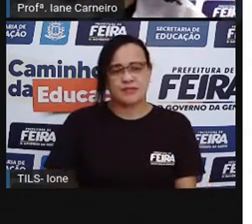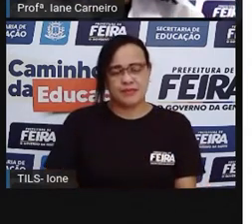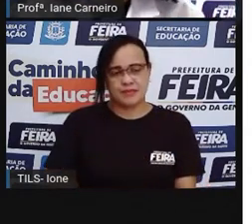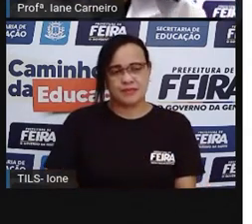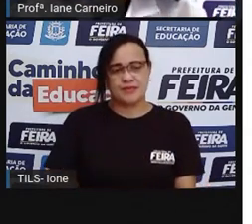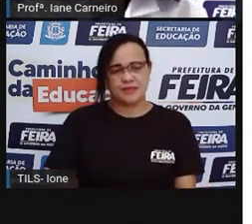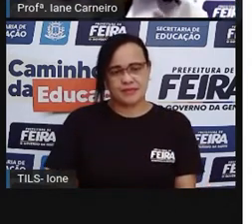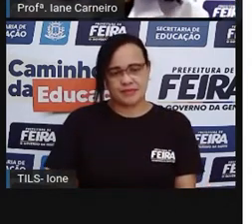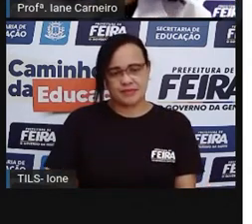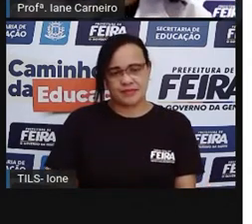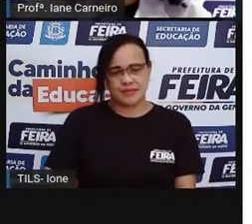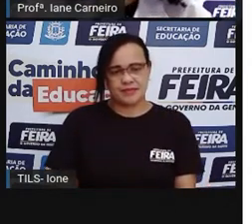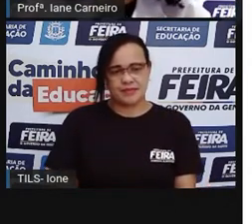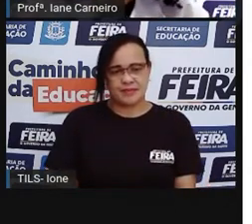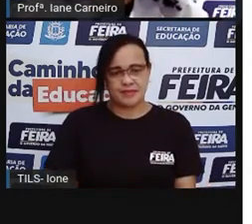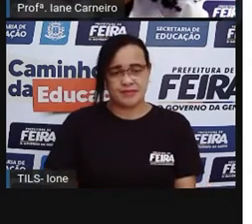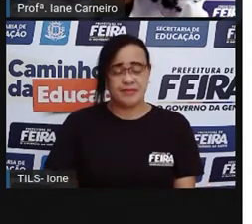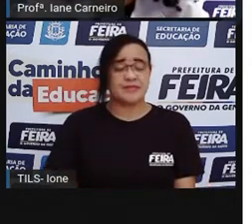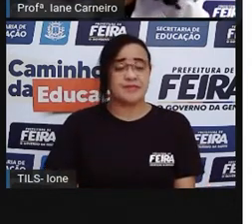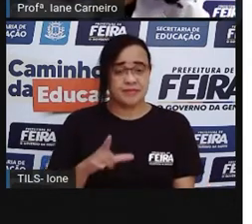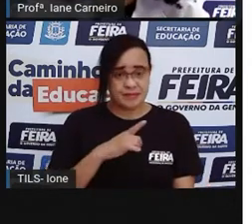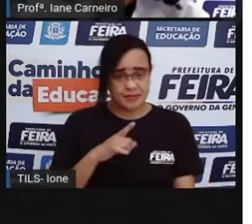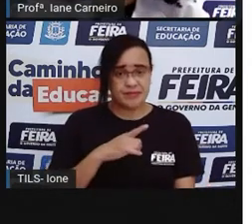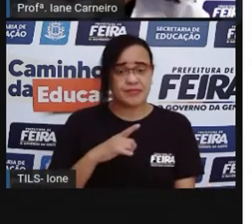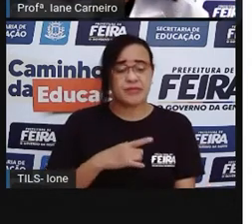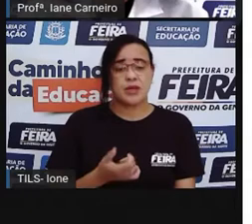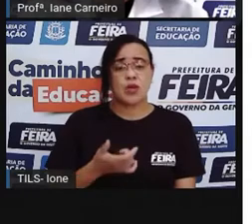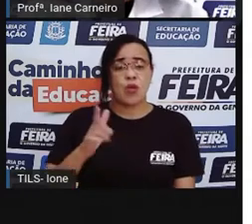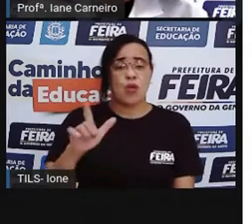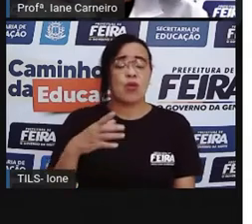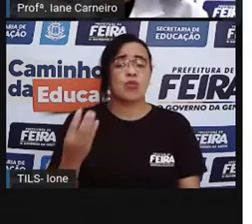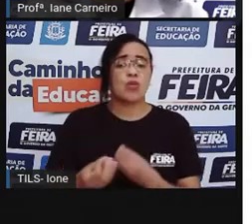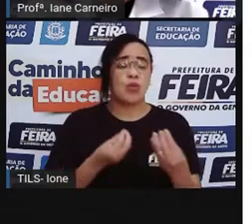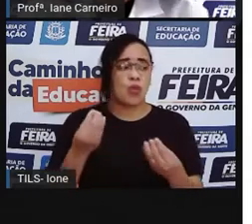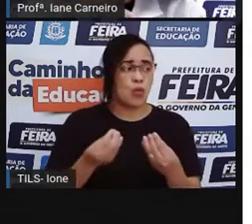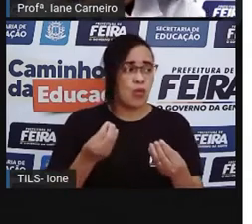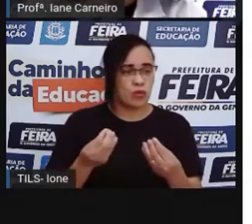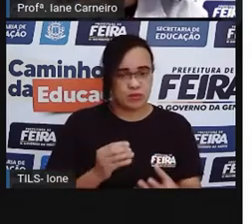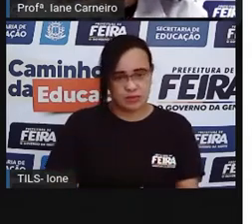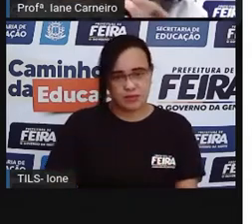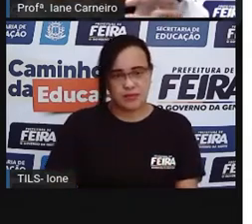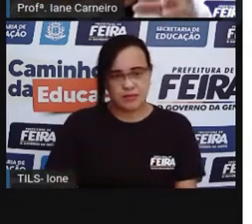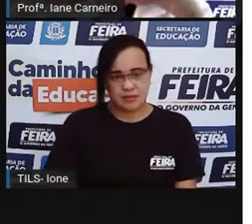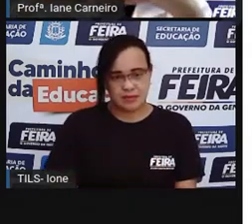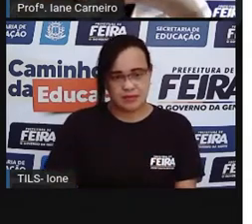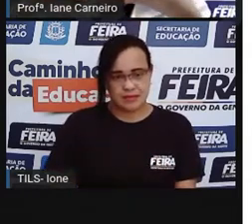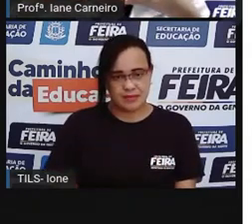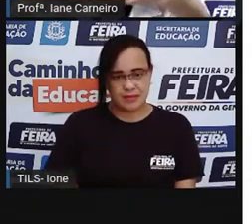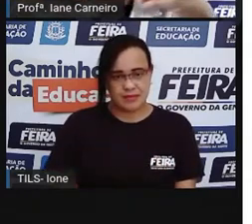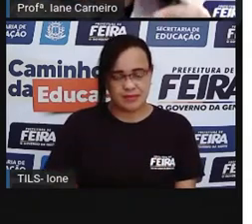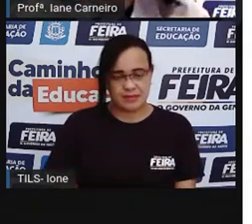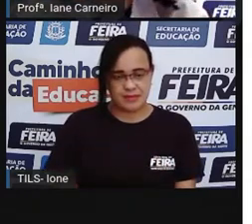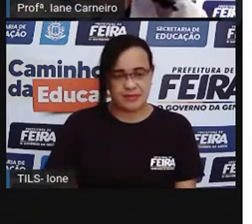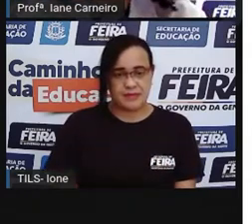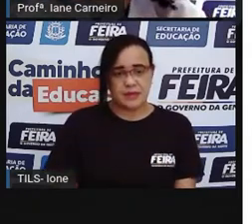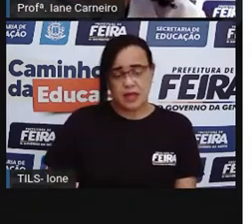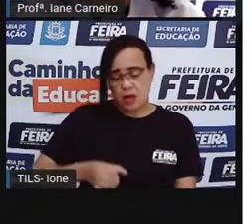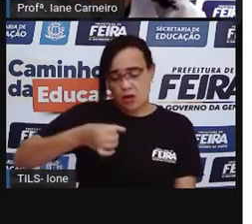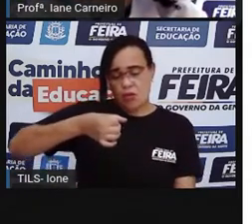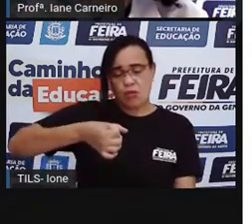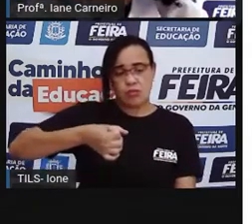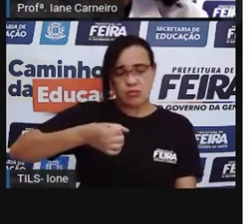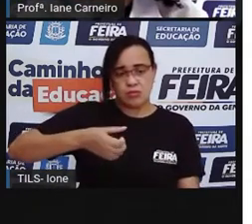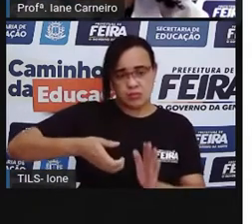Pró tá ensinando. Tem um jeito também que é bem legal, que é a gente cavar. A gente fazia uns buraquinhos